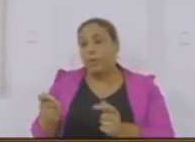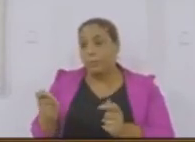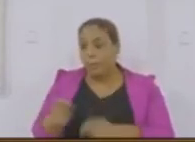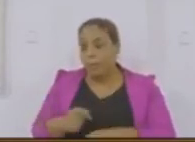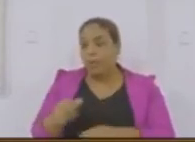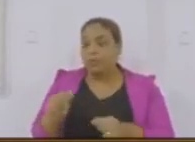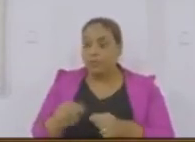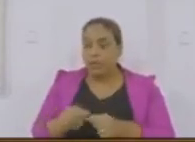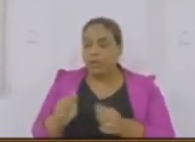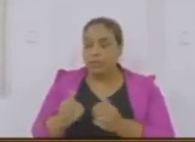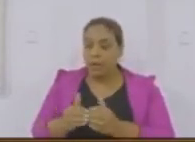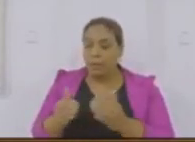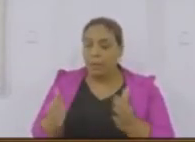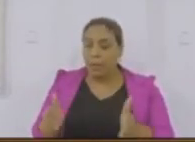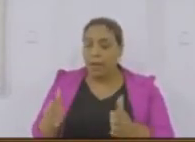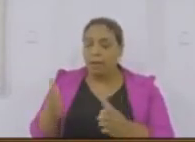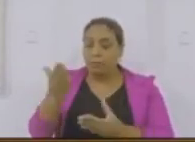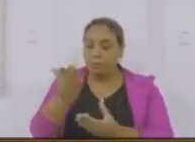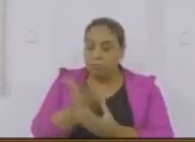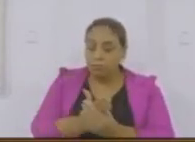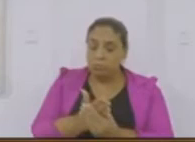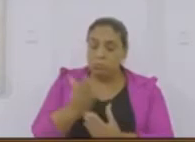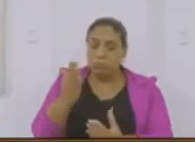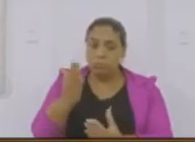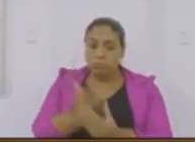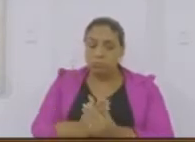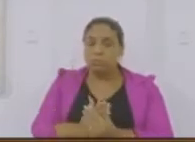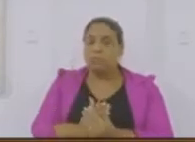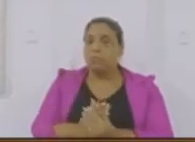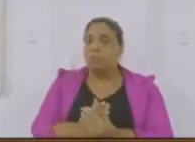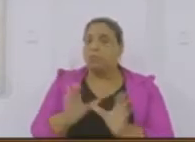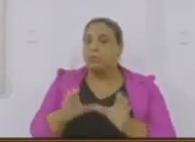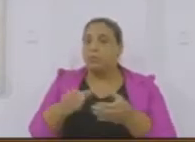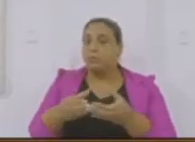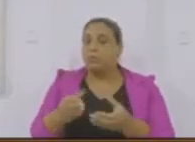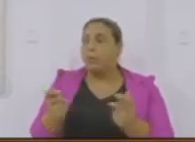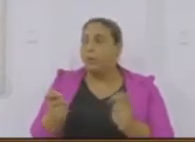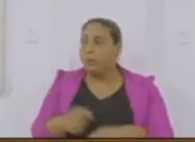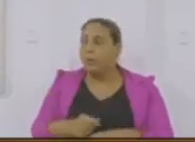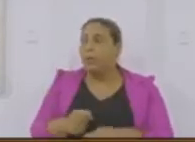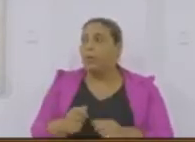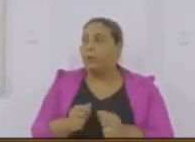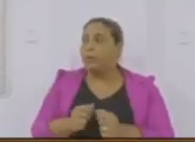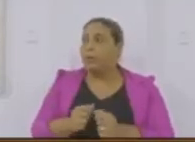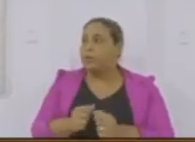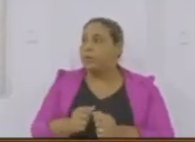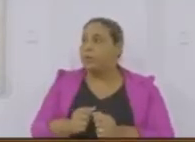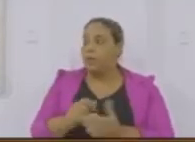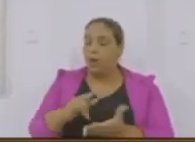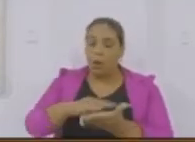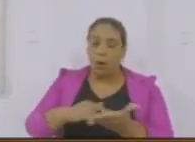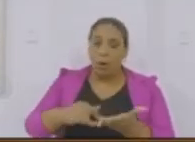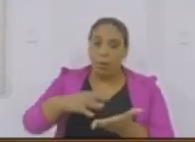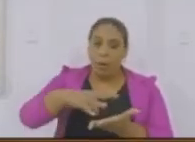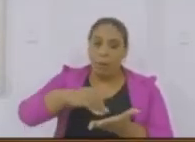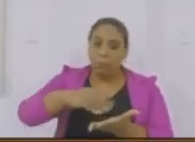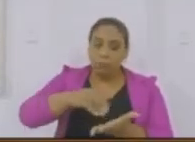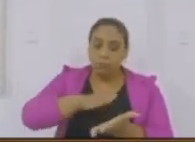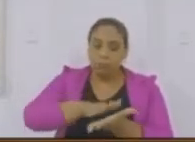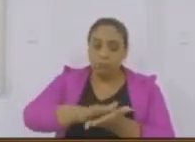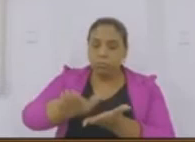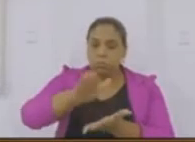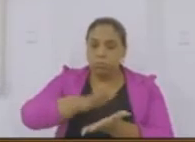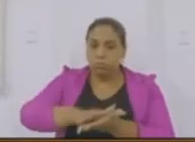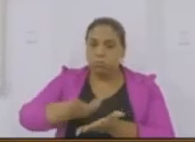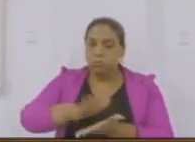abertura de processos no departamento protocolo para que o mesmo possa estar providenciando as cópias do requerimento nº